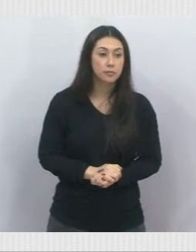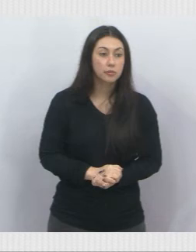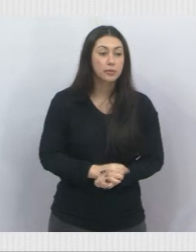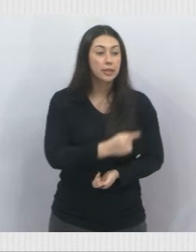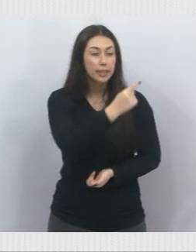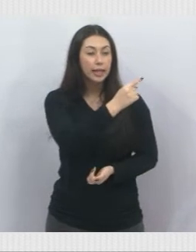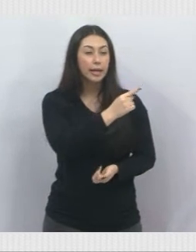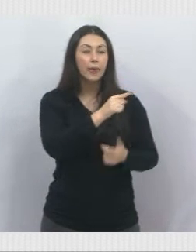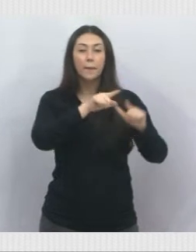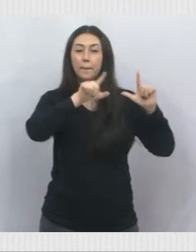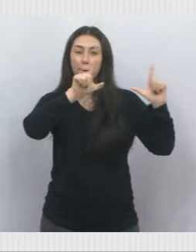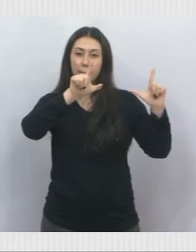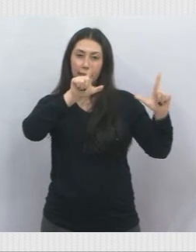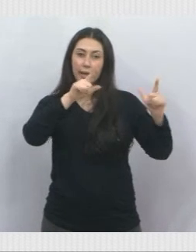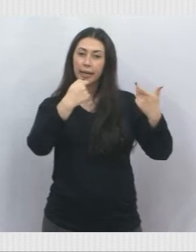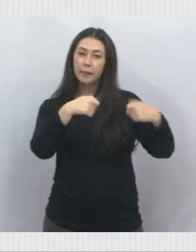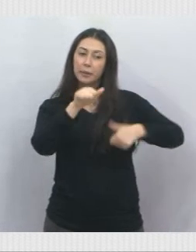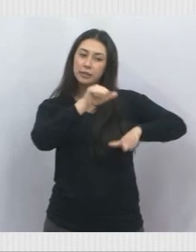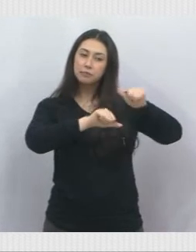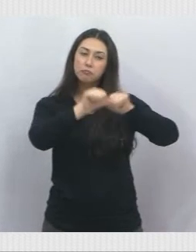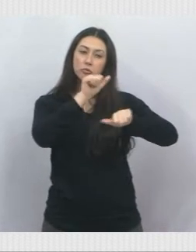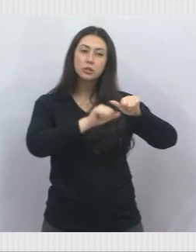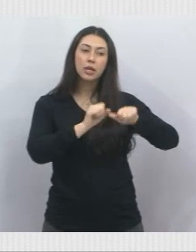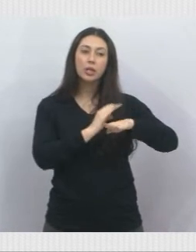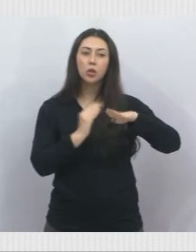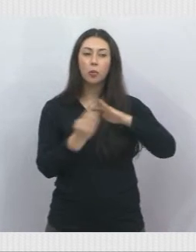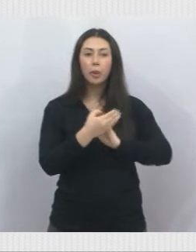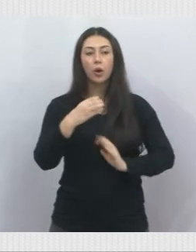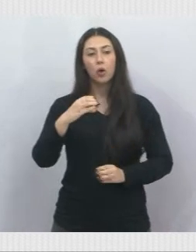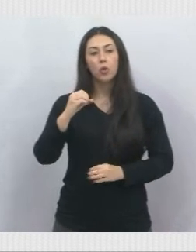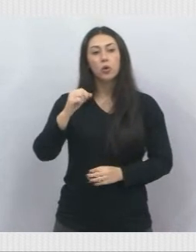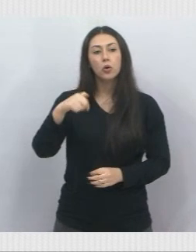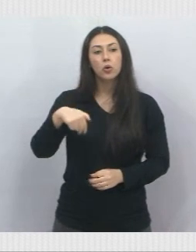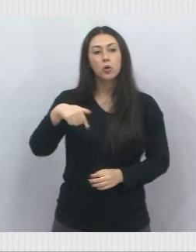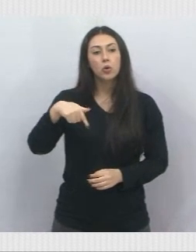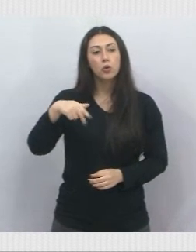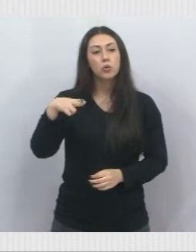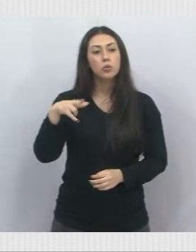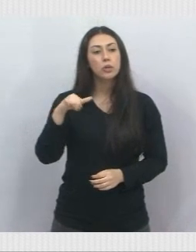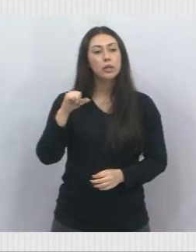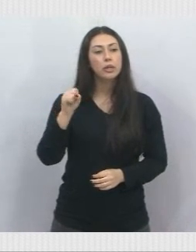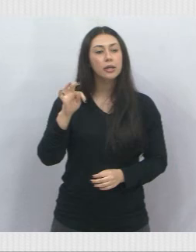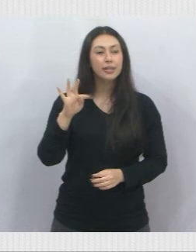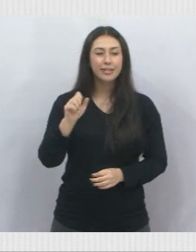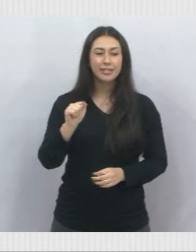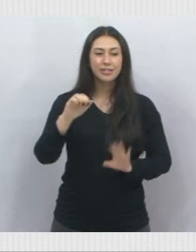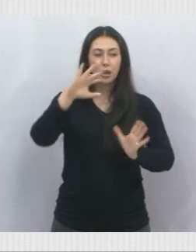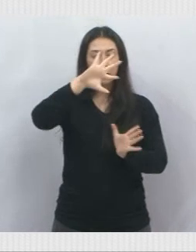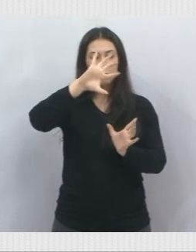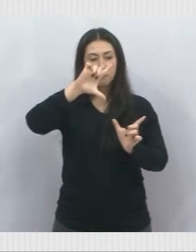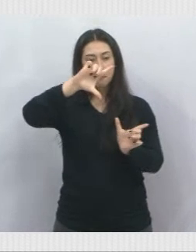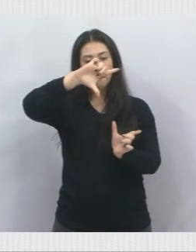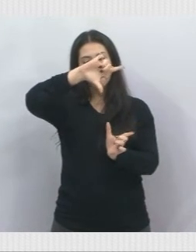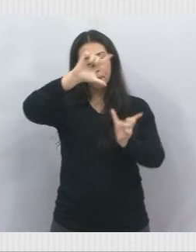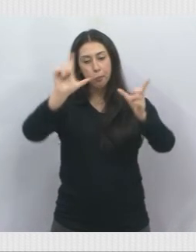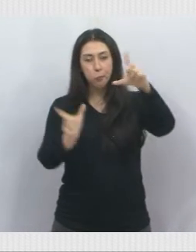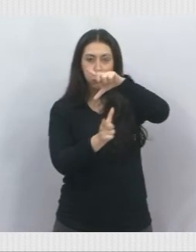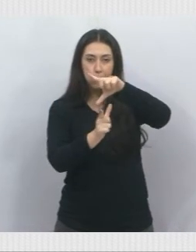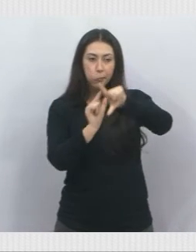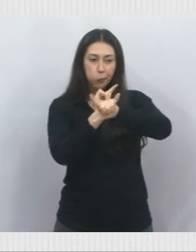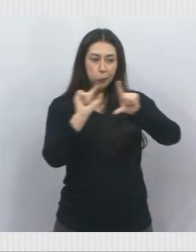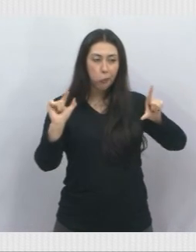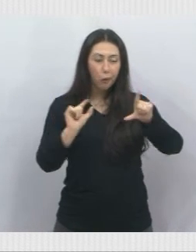Isso aí é as trocas de praca do Jardim Conquista, que é a situação que está. Está de cabeça para baixo, virada, apagada, em todas as ruas.